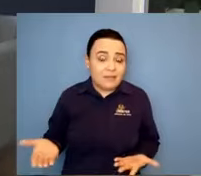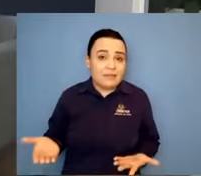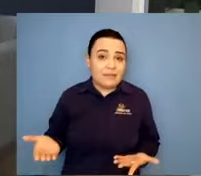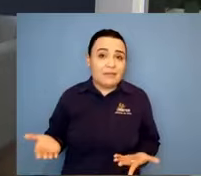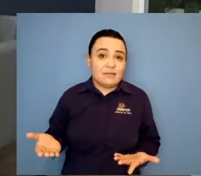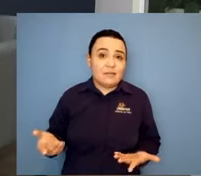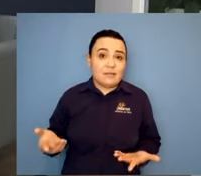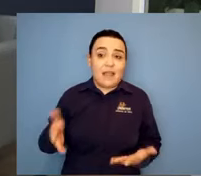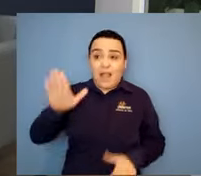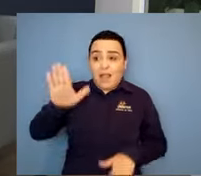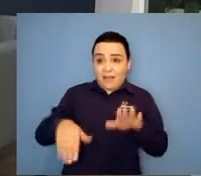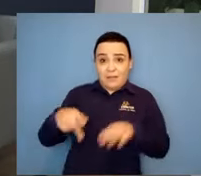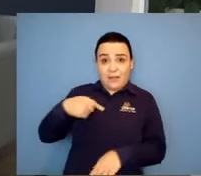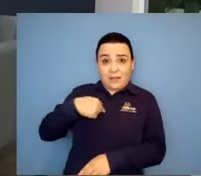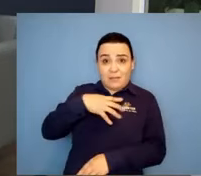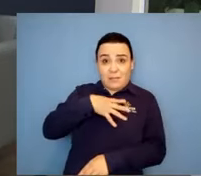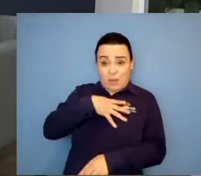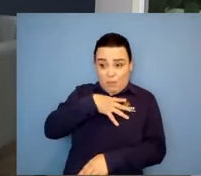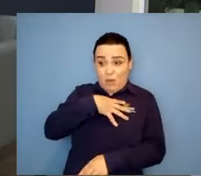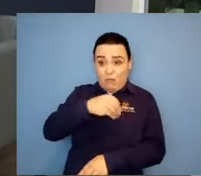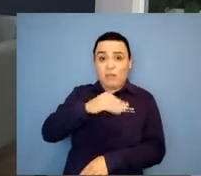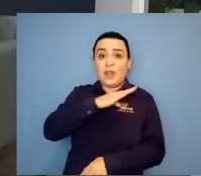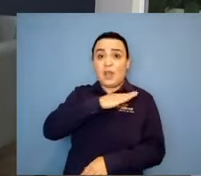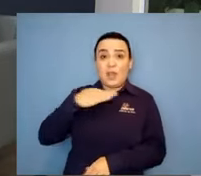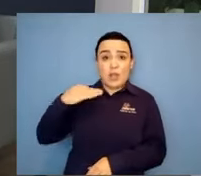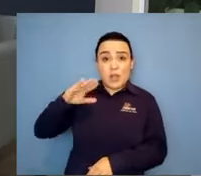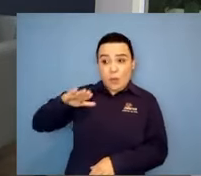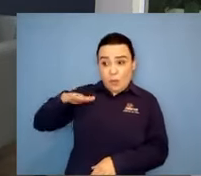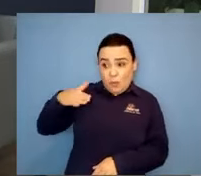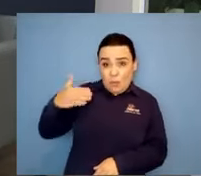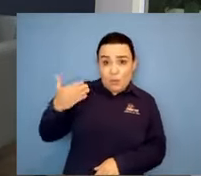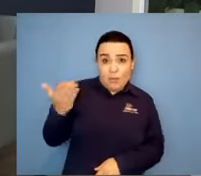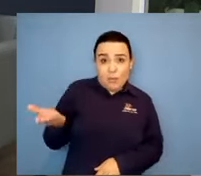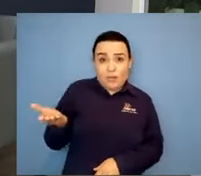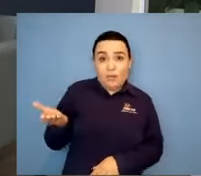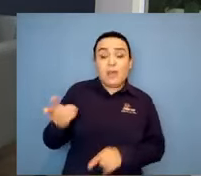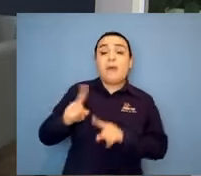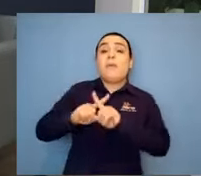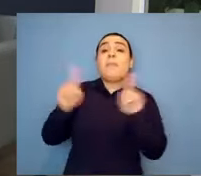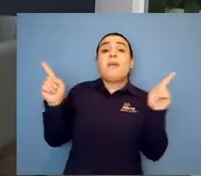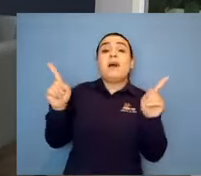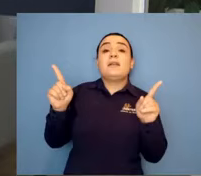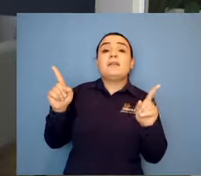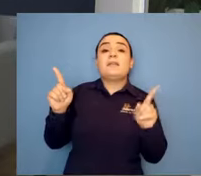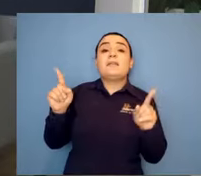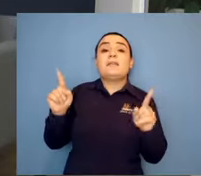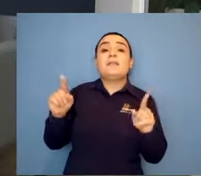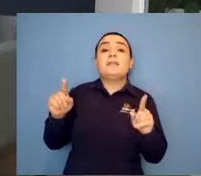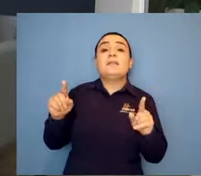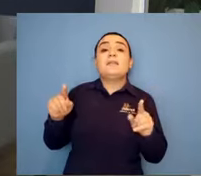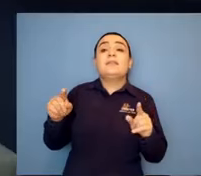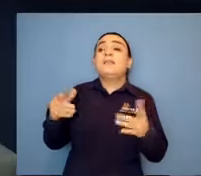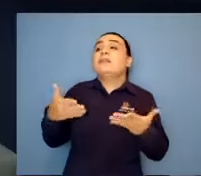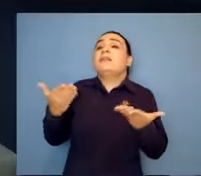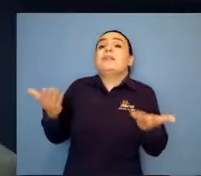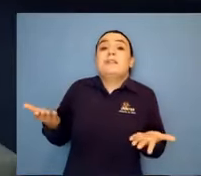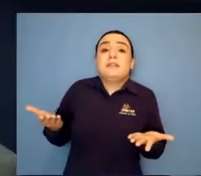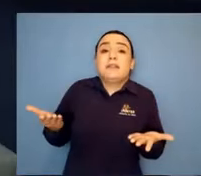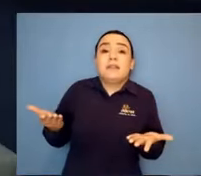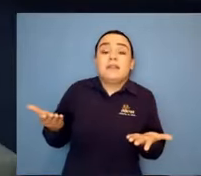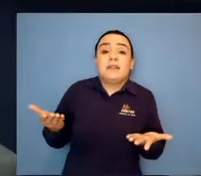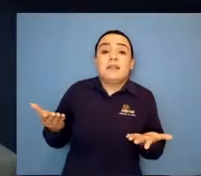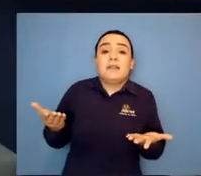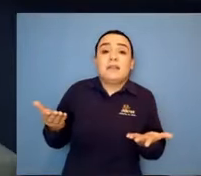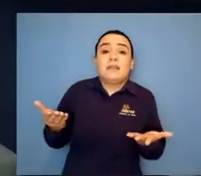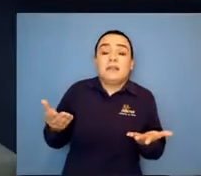o próprio instrumento. Então, eu pedi pra Deus pra ser um instrumento e eu continuo, né? Quando o Gabriel faleceu,